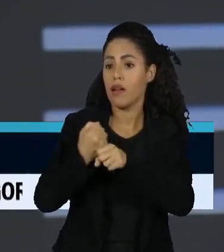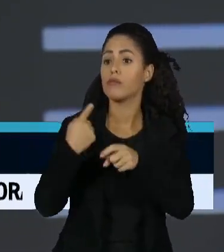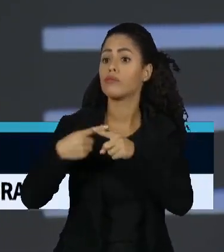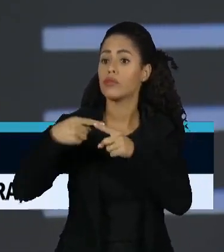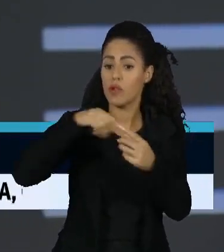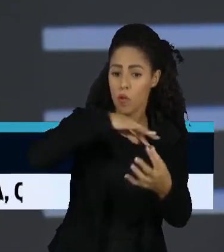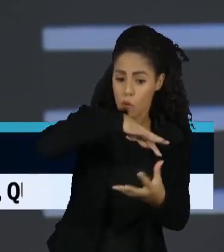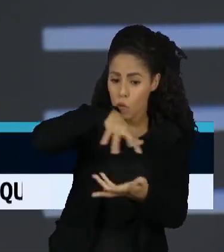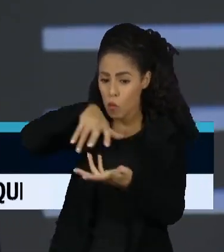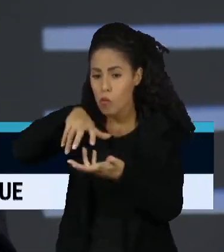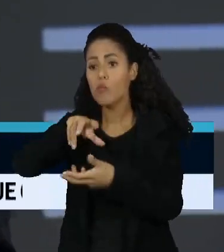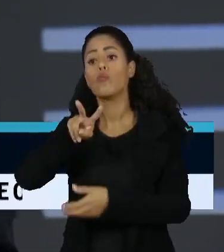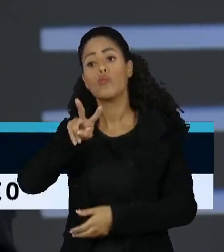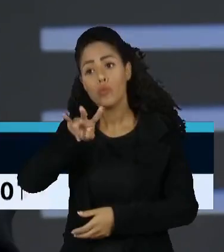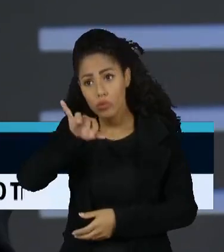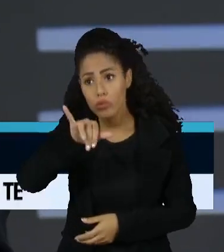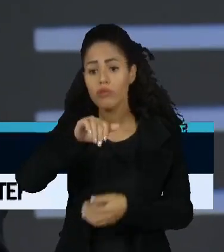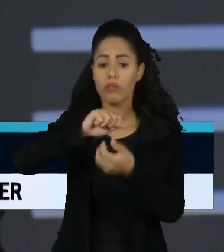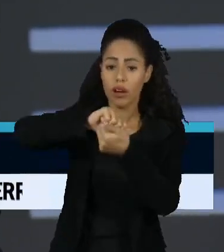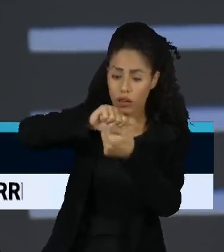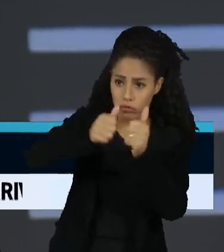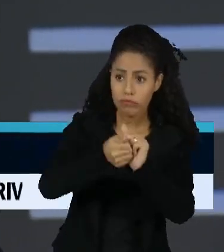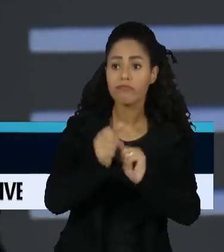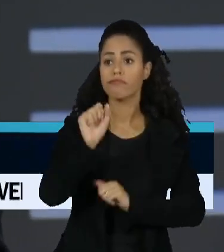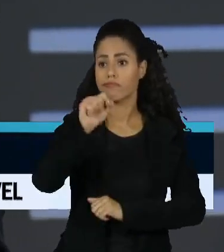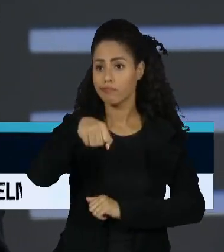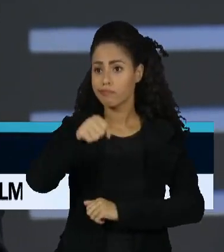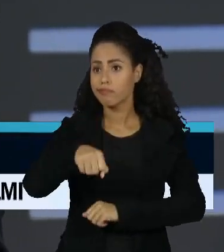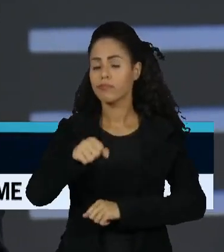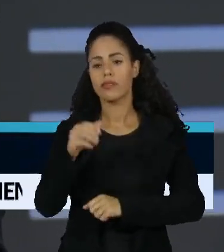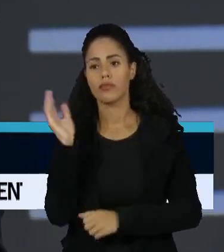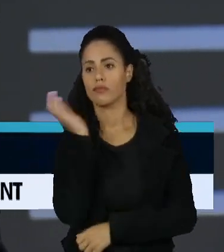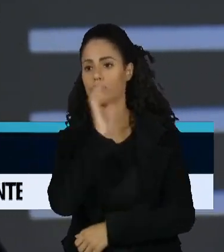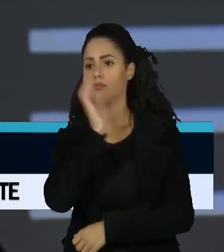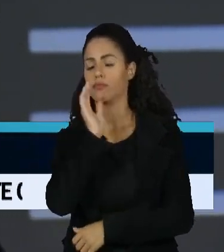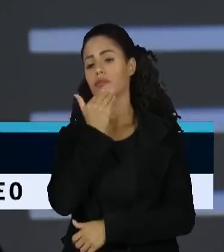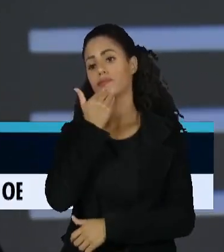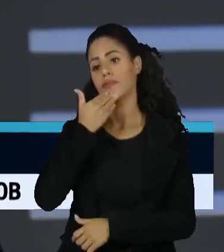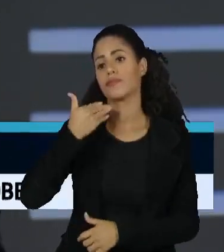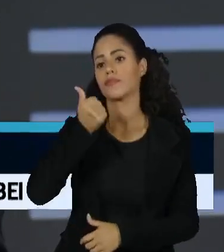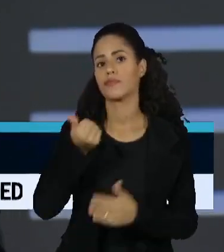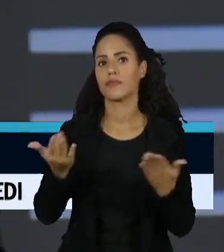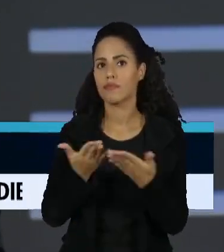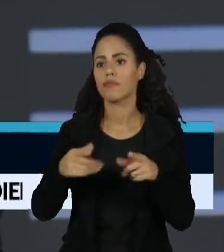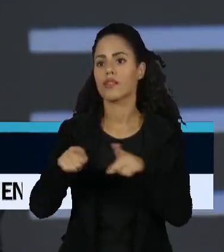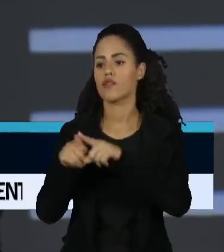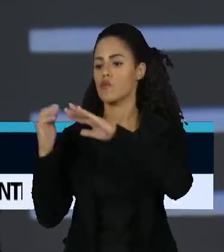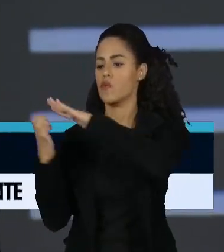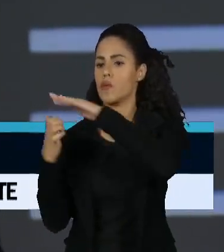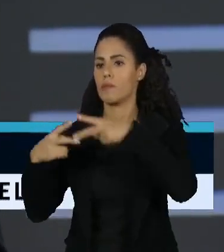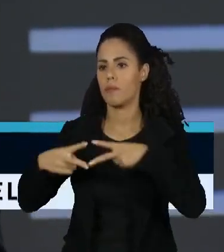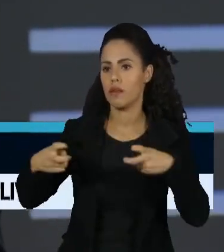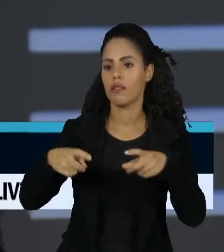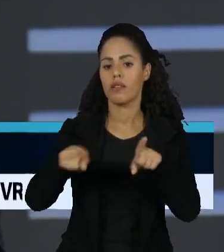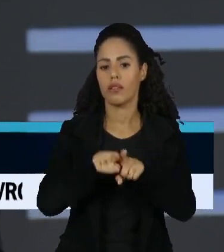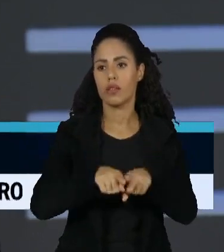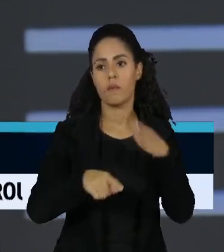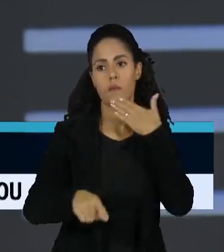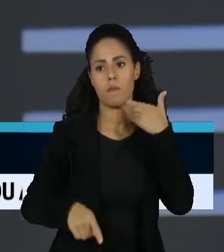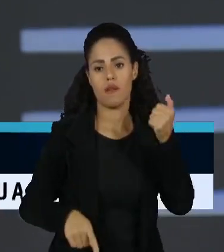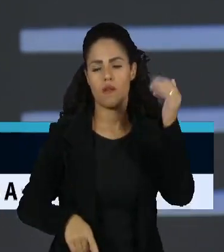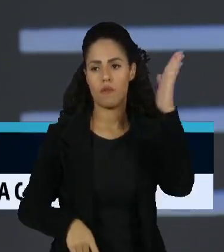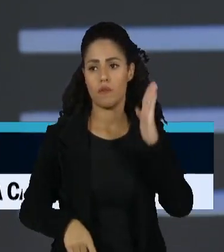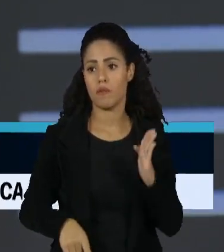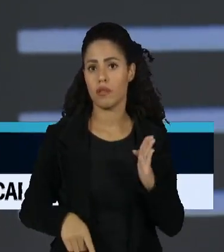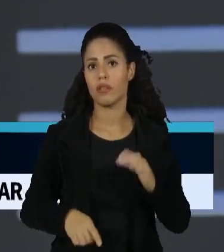mundo vai fazer essa transição. Quanto mais rápido ela fizer, melhor vai ser para ela como empresa e para o Brasil. E acho que